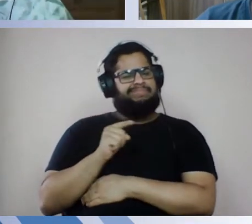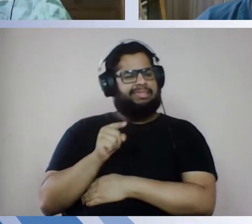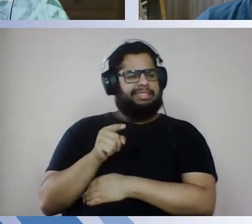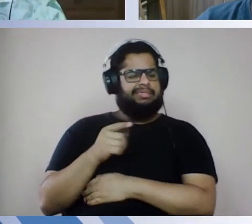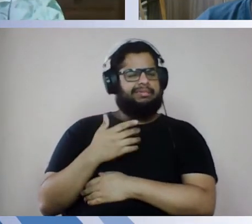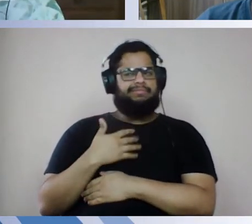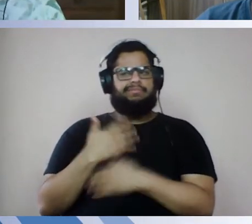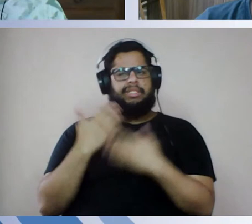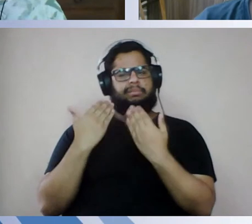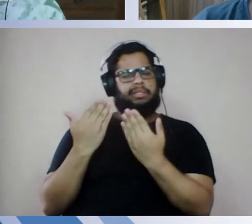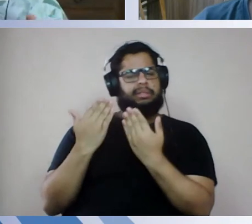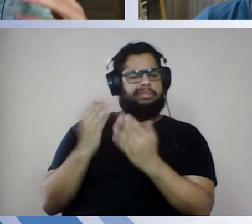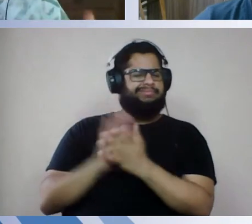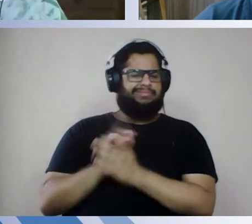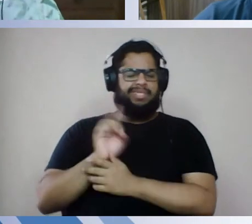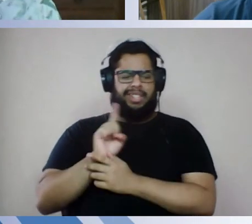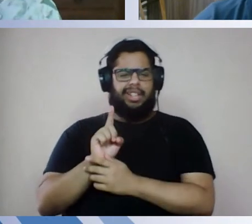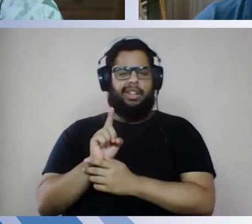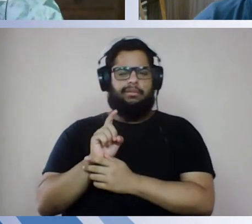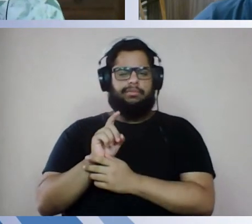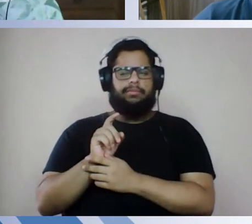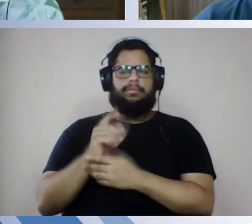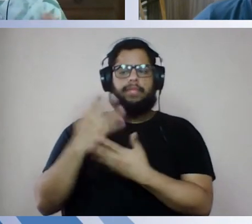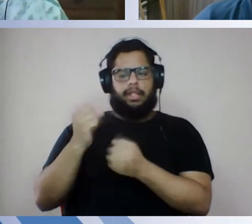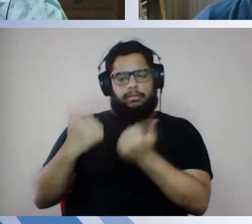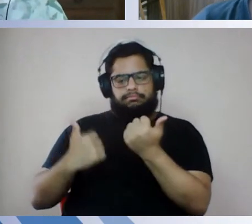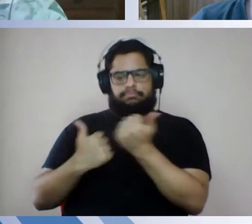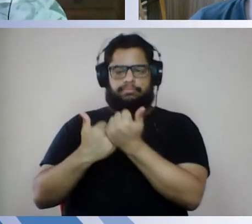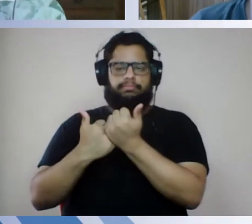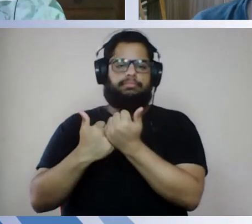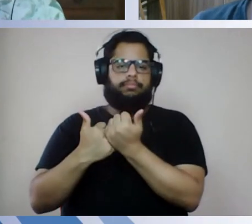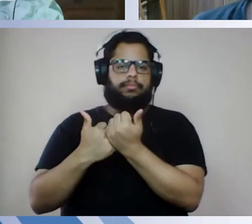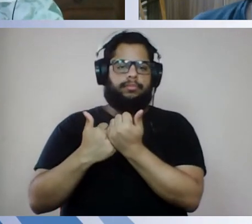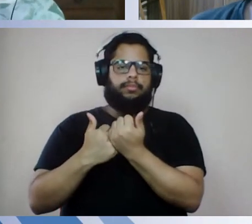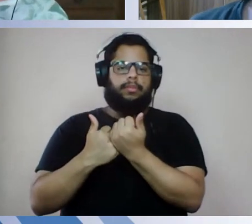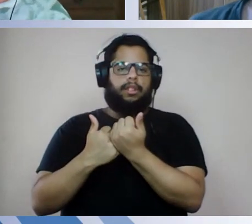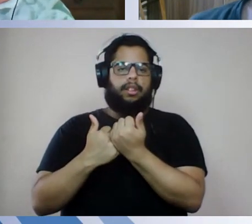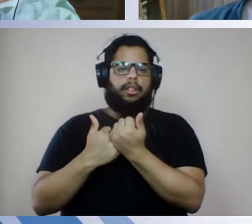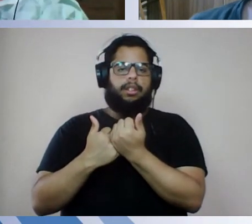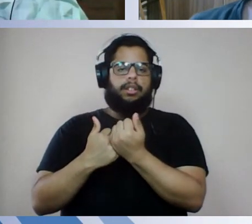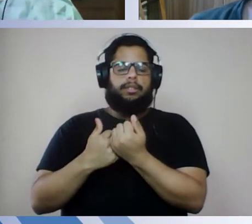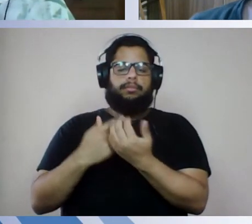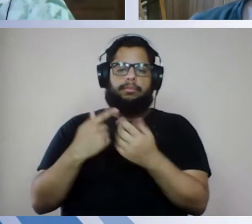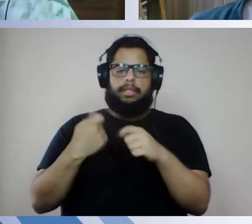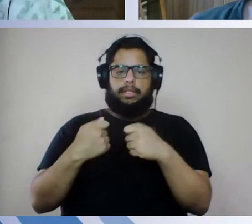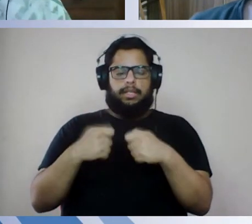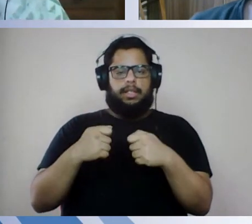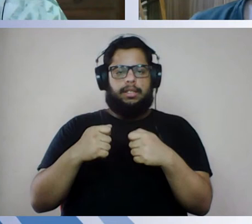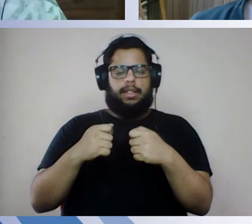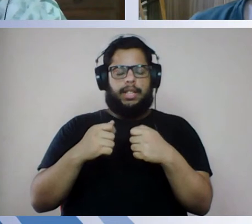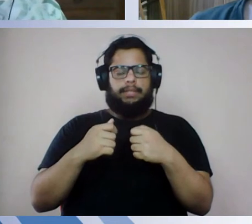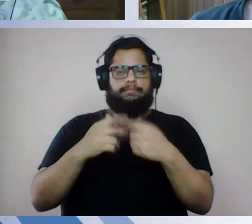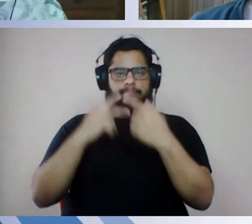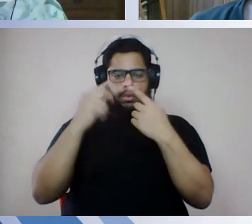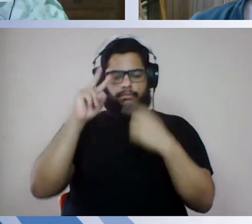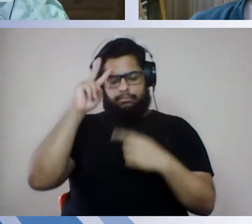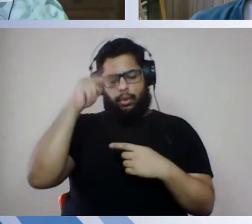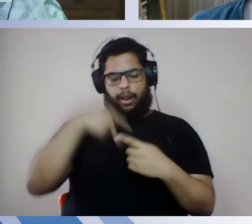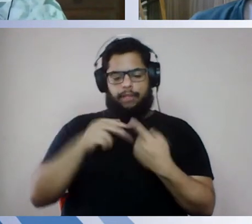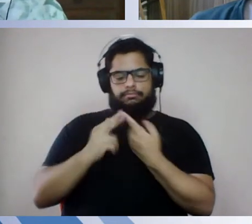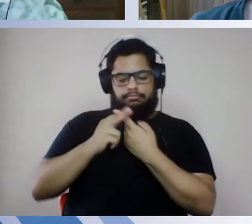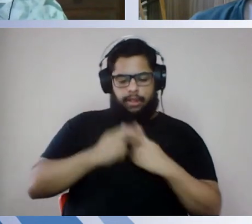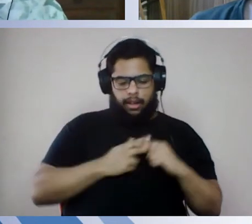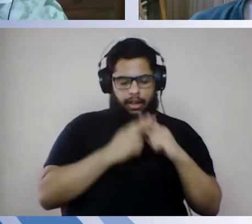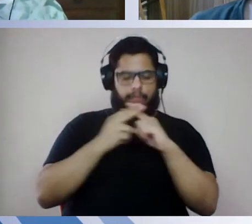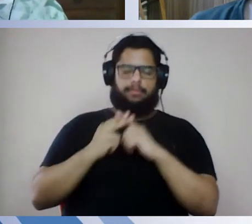dividido, né, ideologicamente, está trazendo muita desconfiança, mas nós precisamos corrigir esse nosso erro, né, então assim, o que eu quero deixar claro